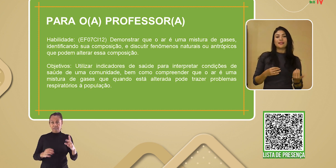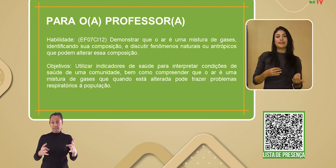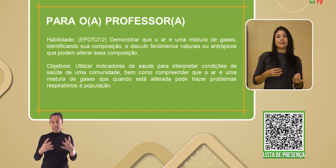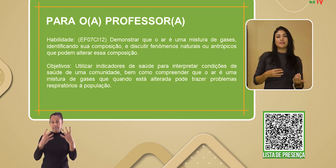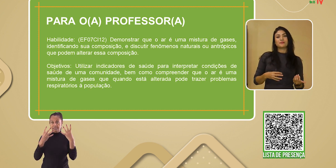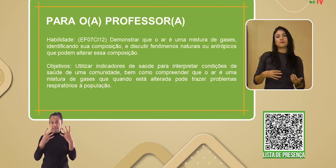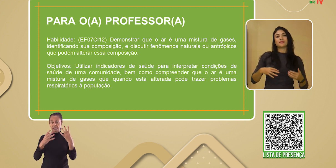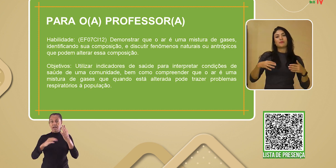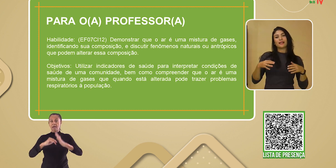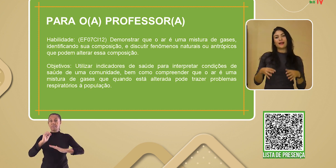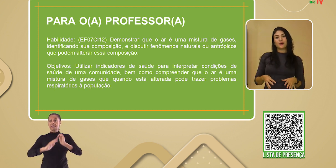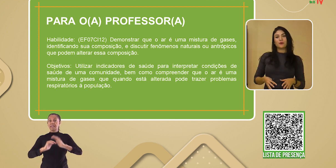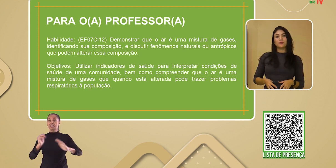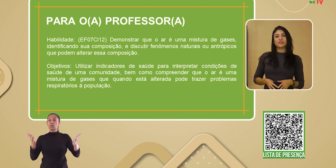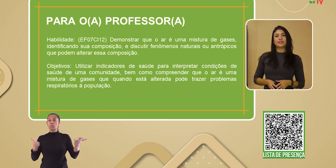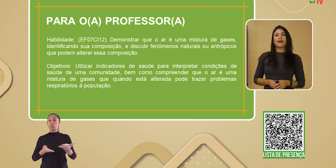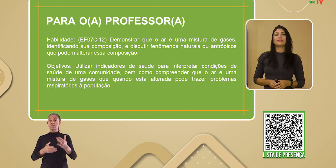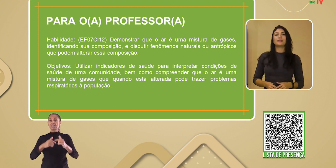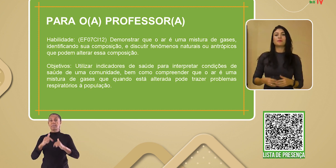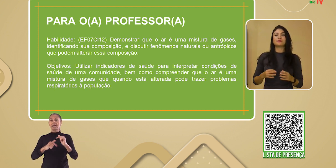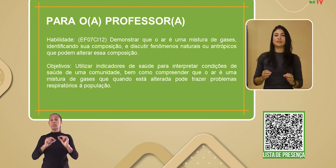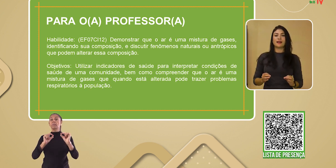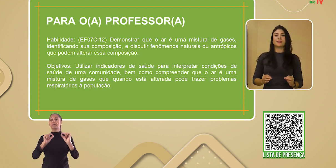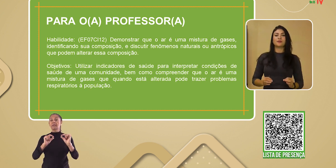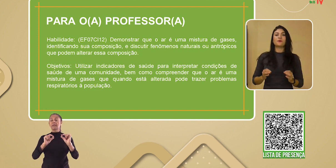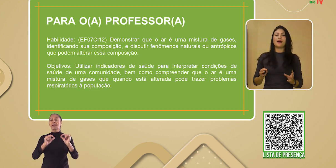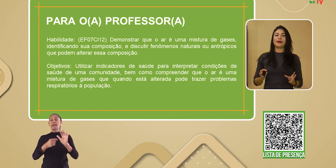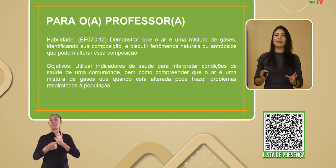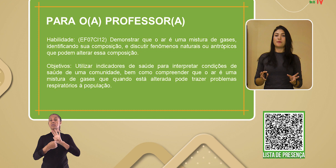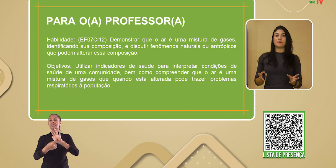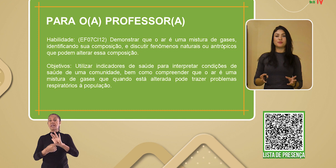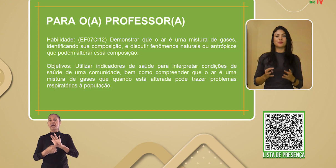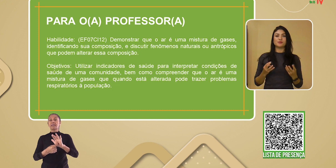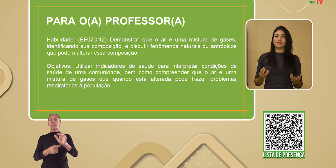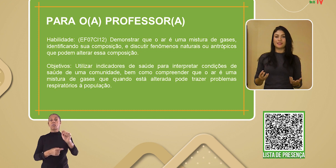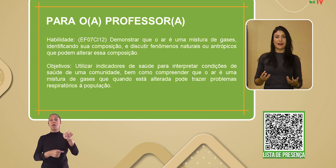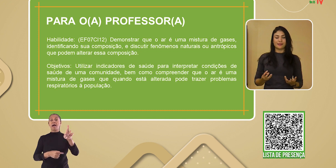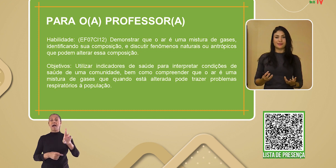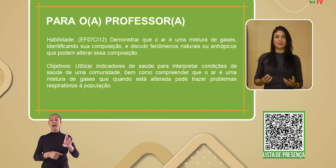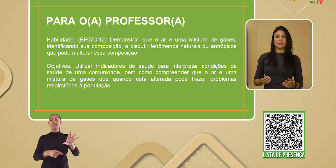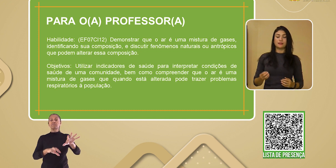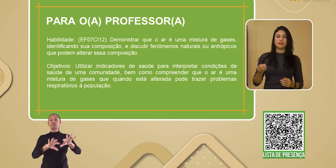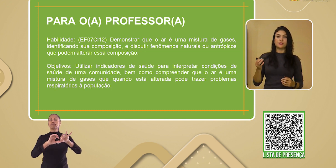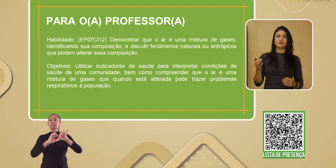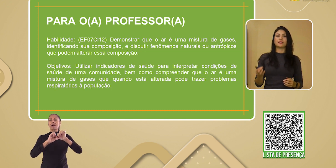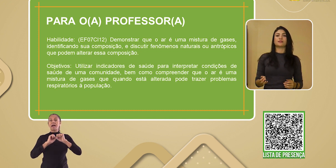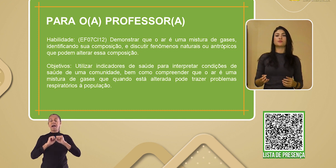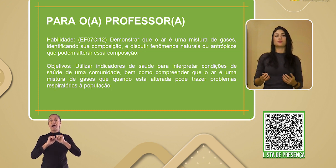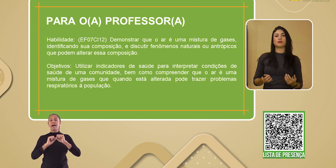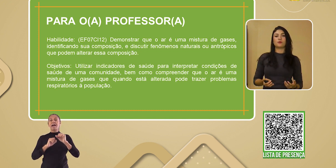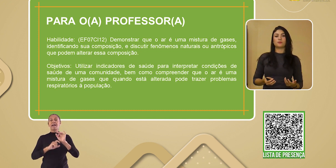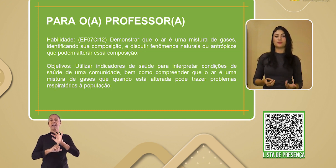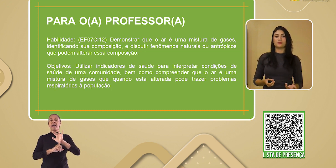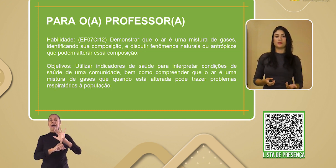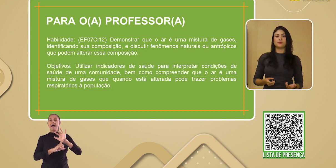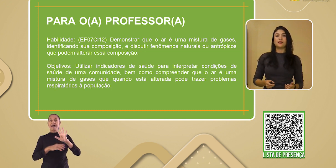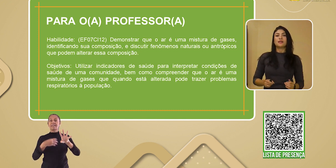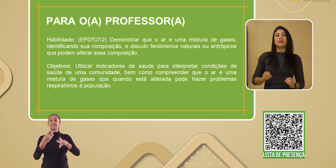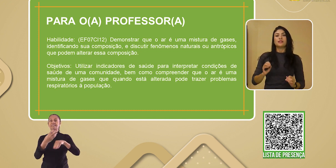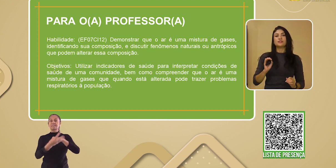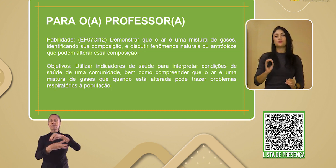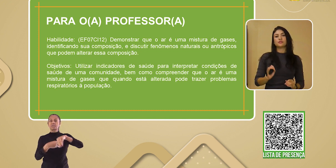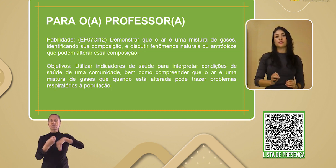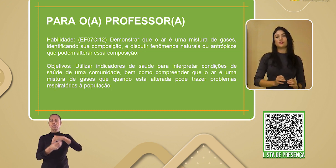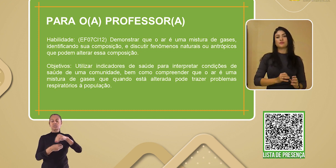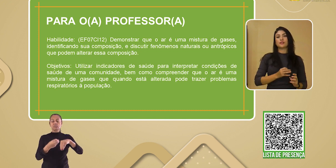a habilidade que vamos trabalhar hoje é demonstrar que o ar é uma mistura de gases, identificando sua composição